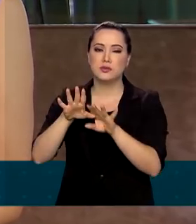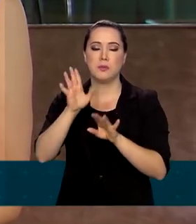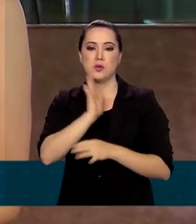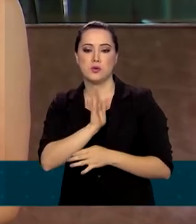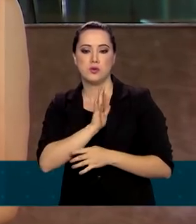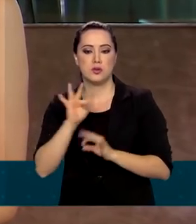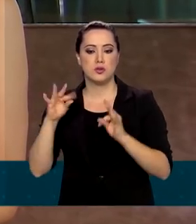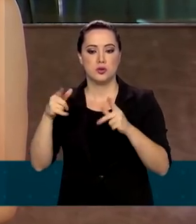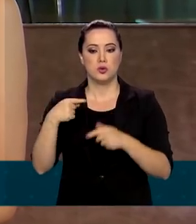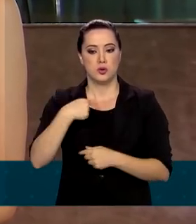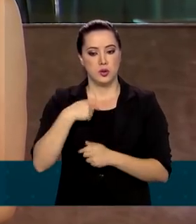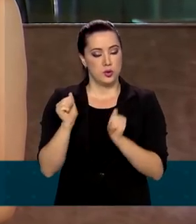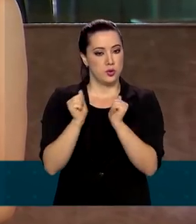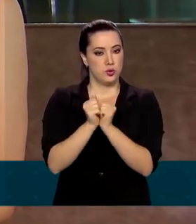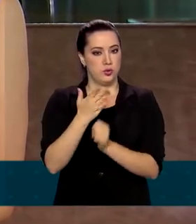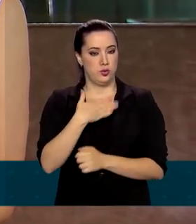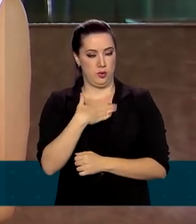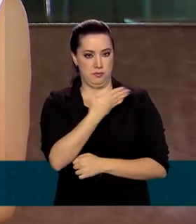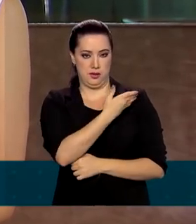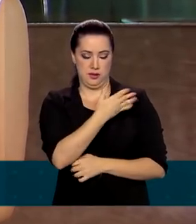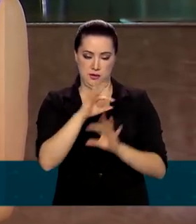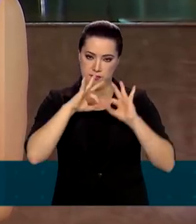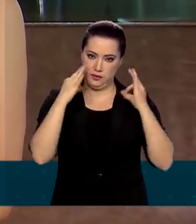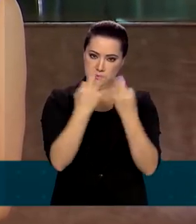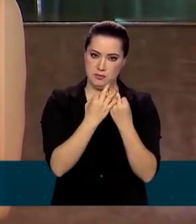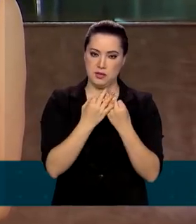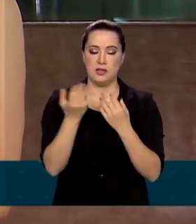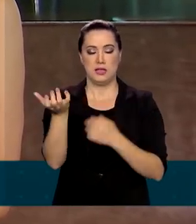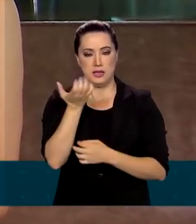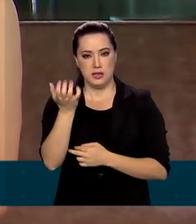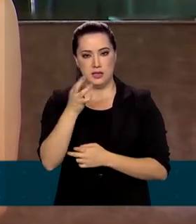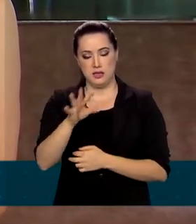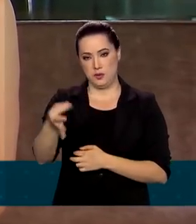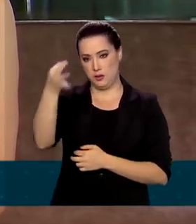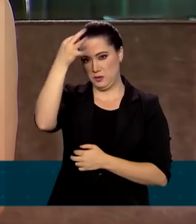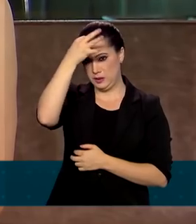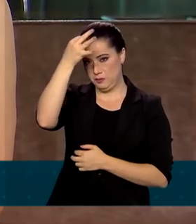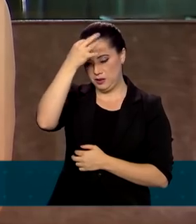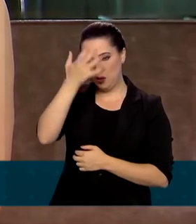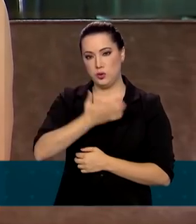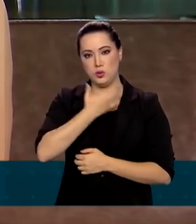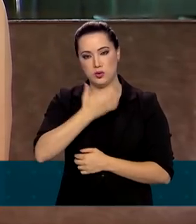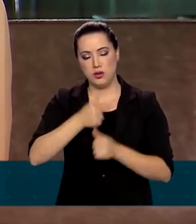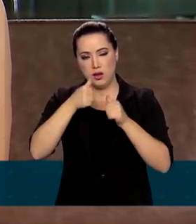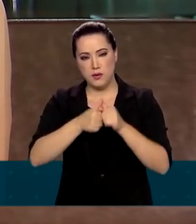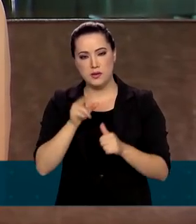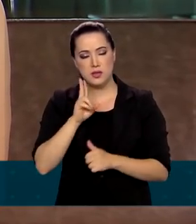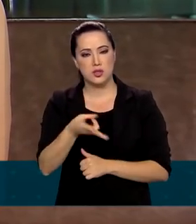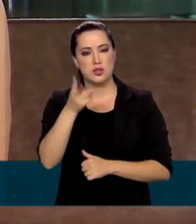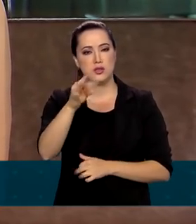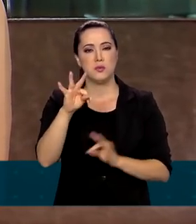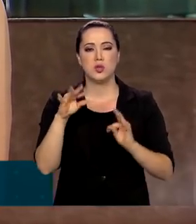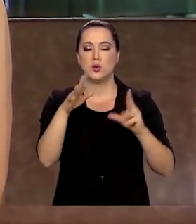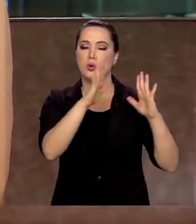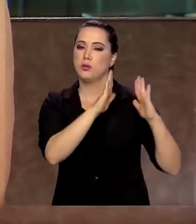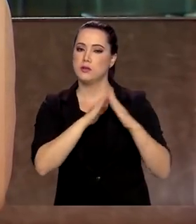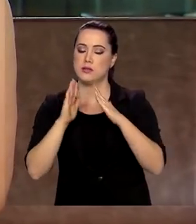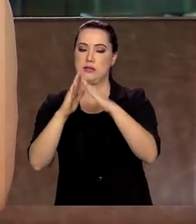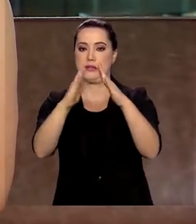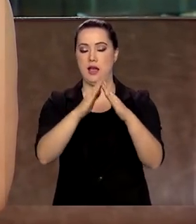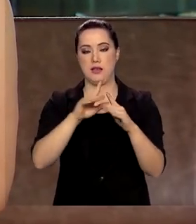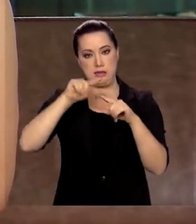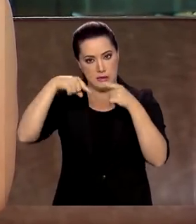Eu e minha família desejamos que o espírito natalino se faça presente em todos os lares. Que em